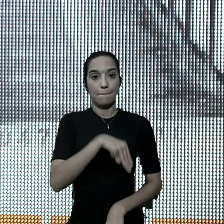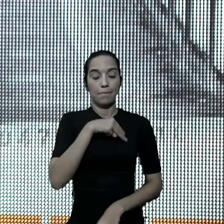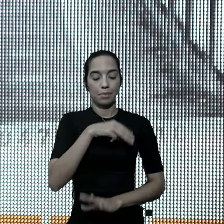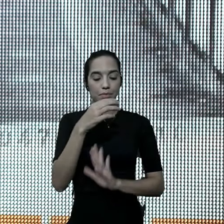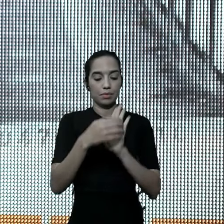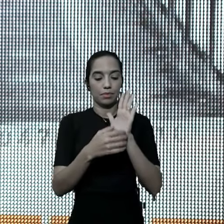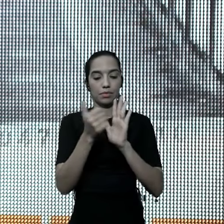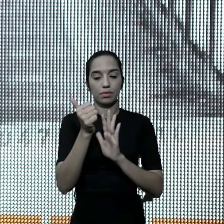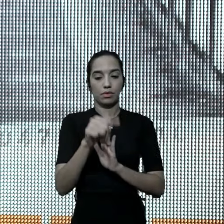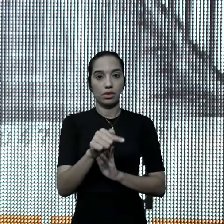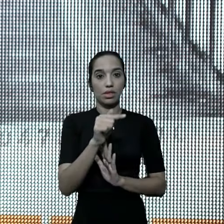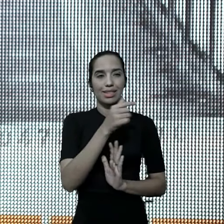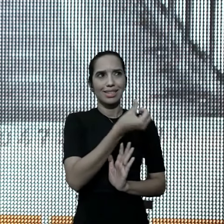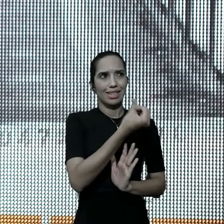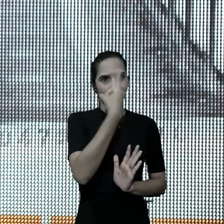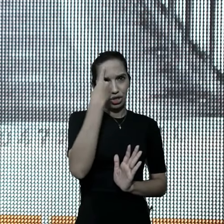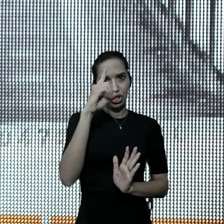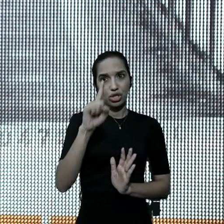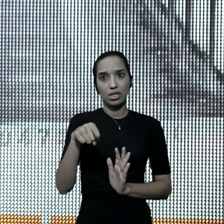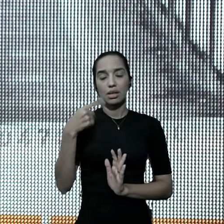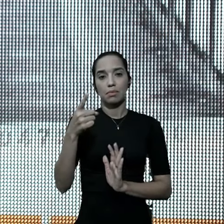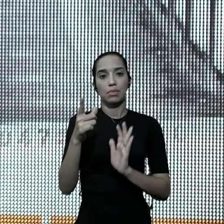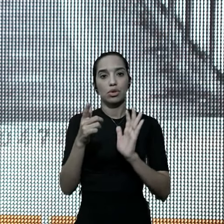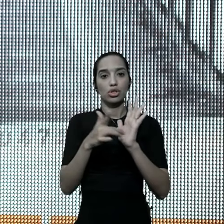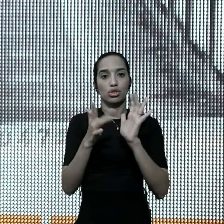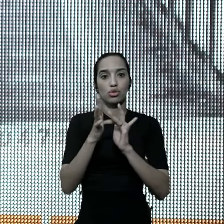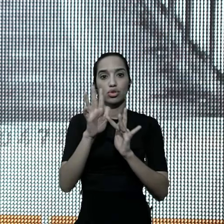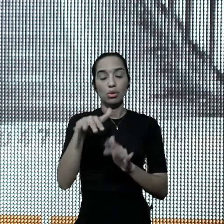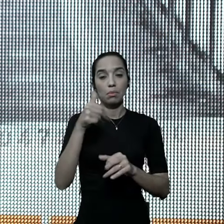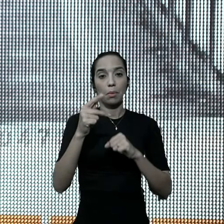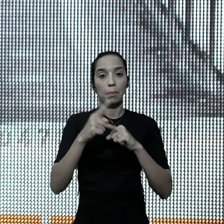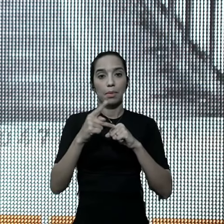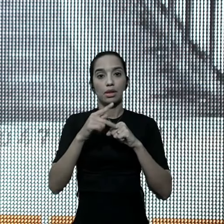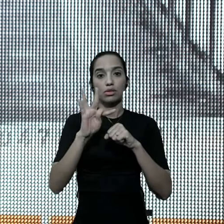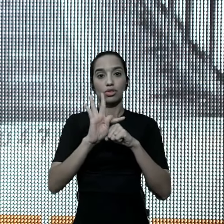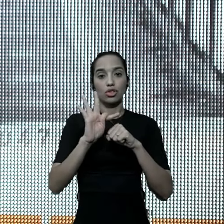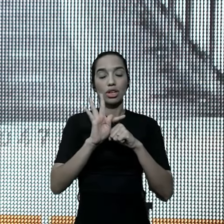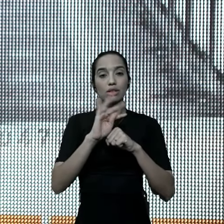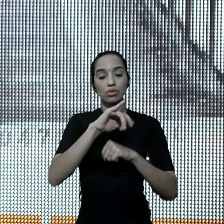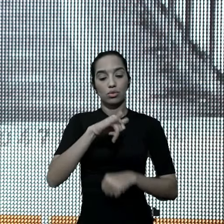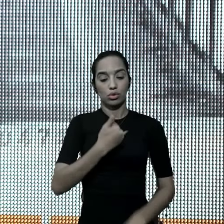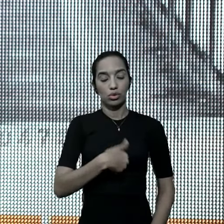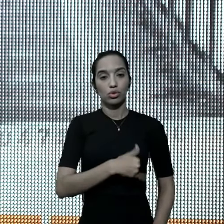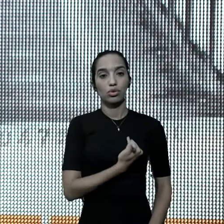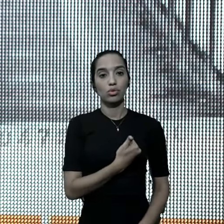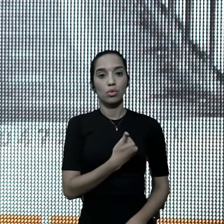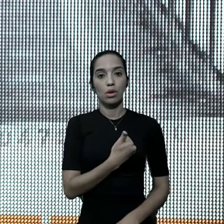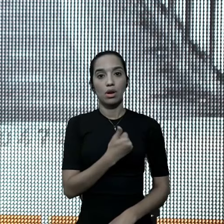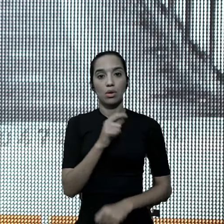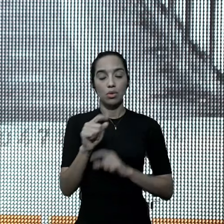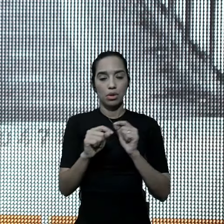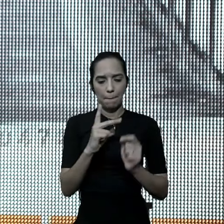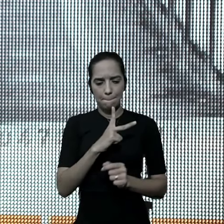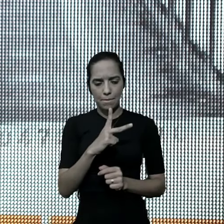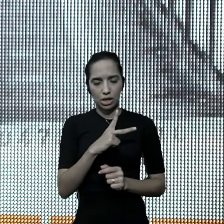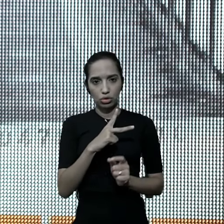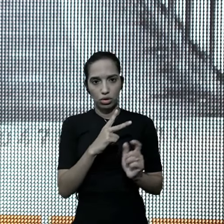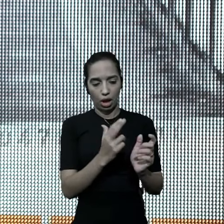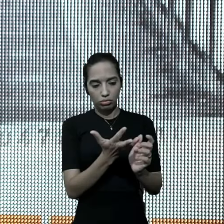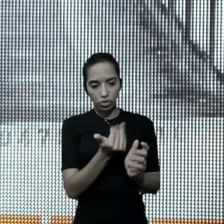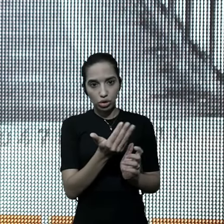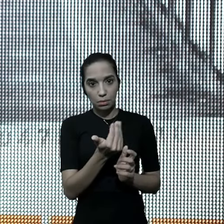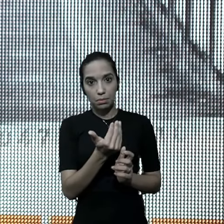17, seis dias depois, Jesus chamou a Pedro, Tiago, João, o irmão de Tiago, e os levou, em privado, em